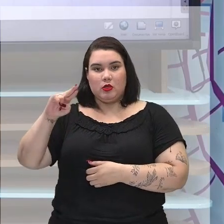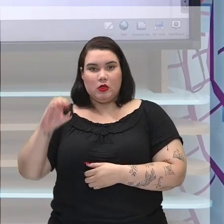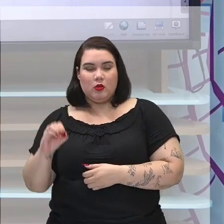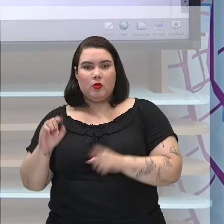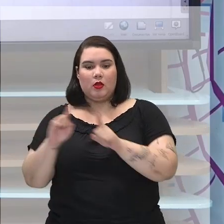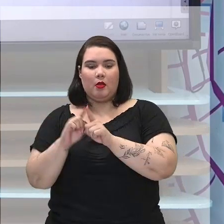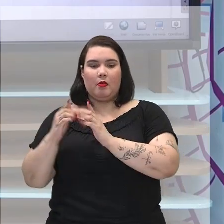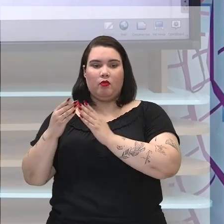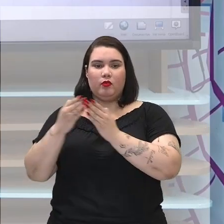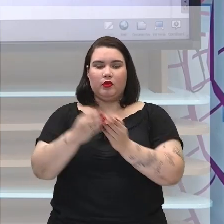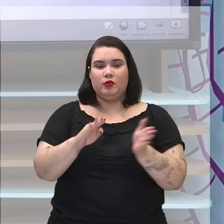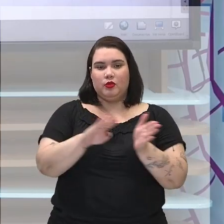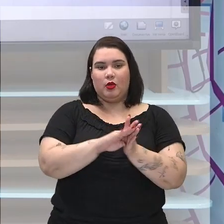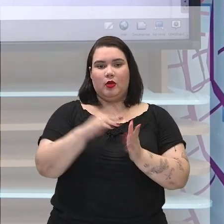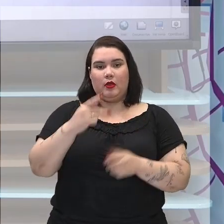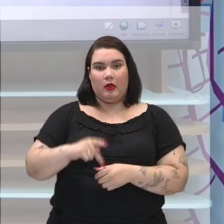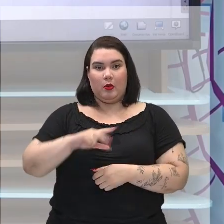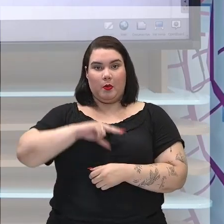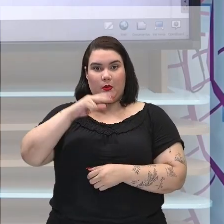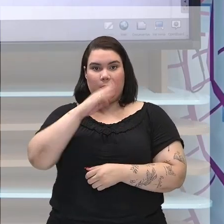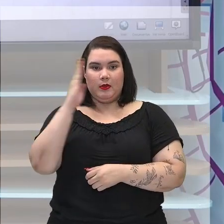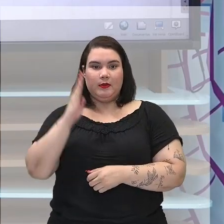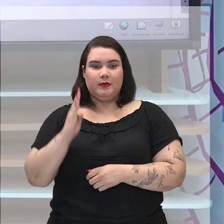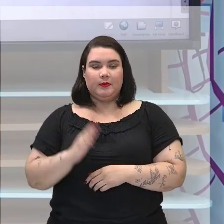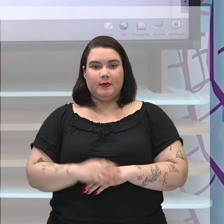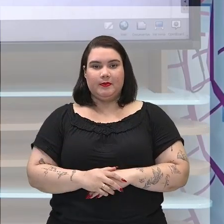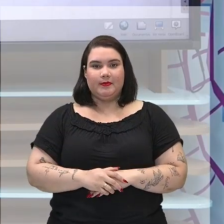família real portuguesa ao Brasil